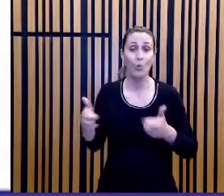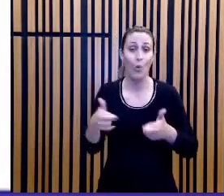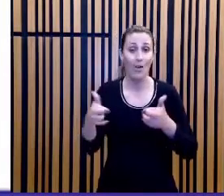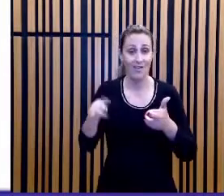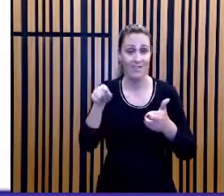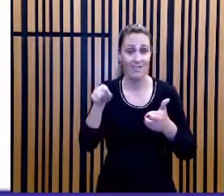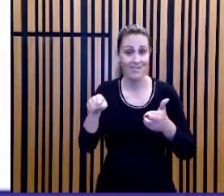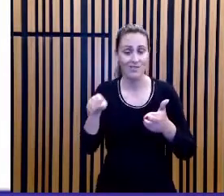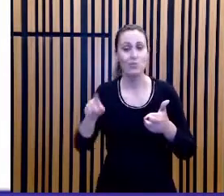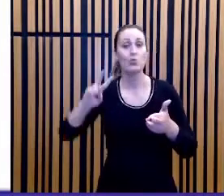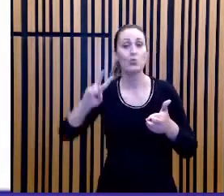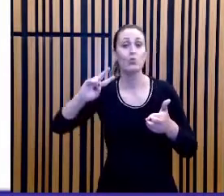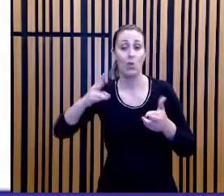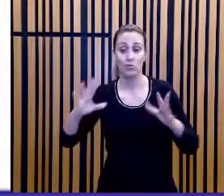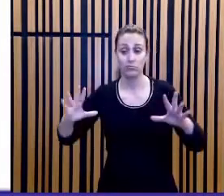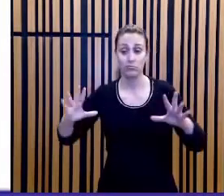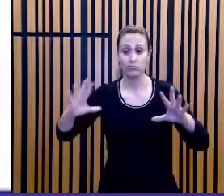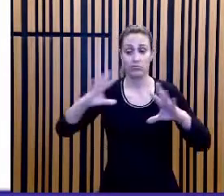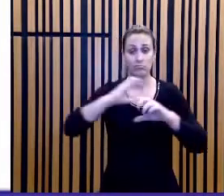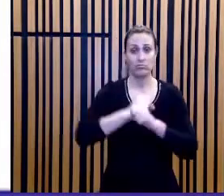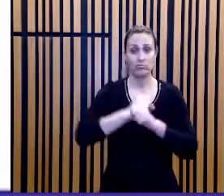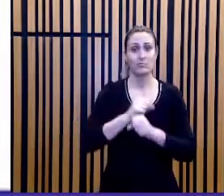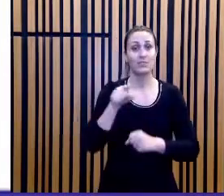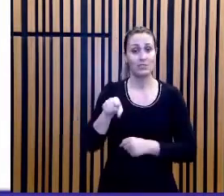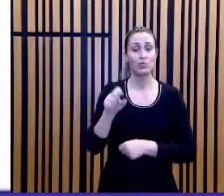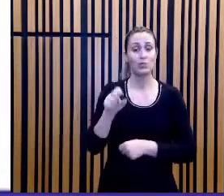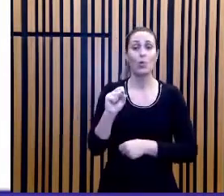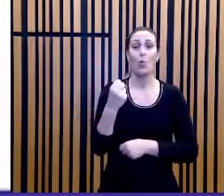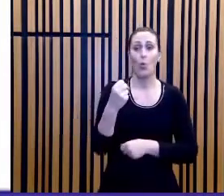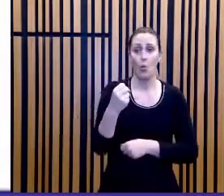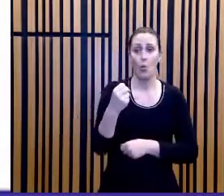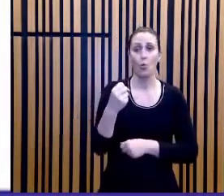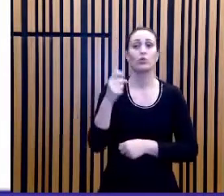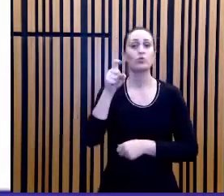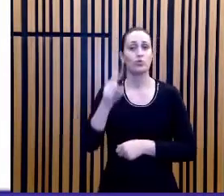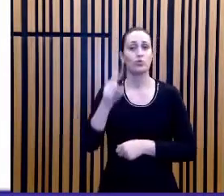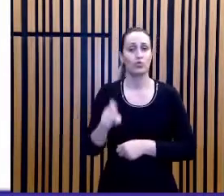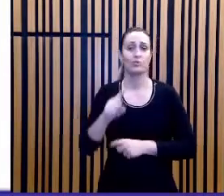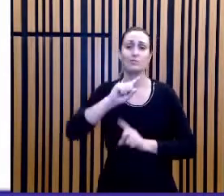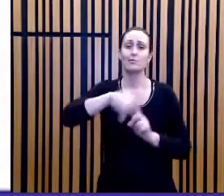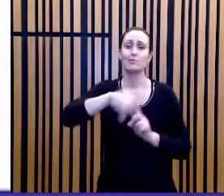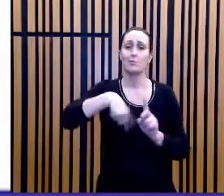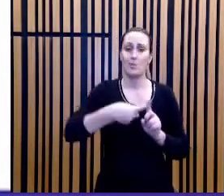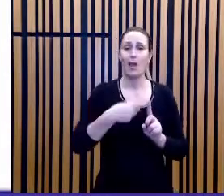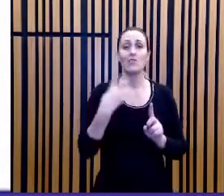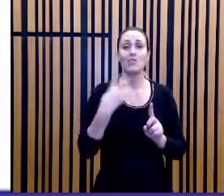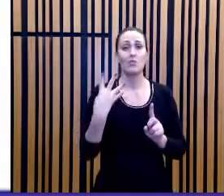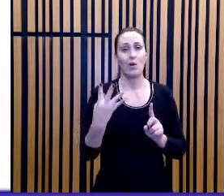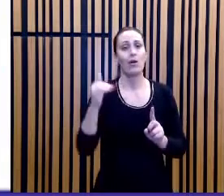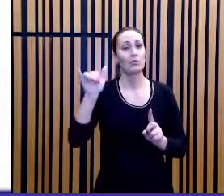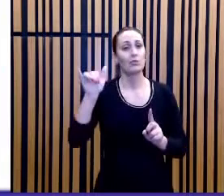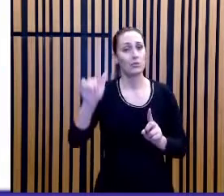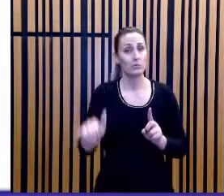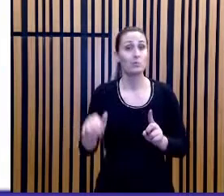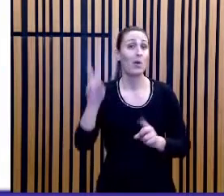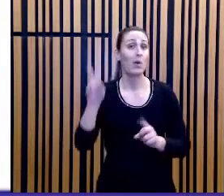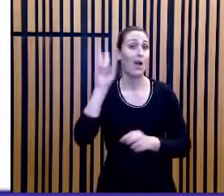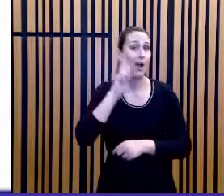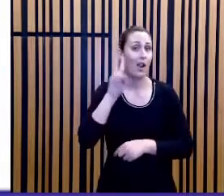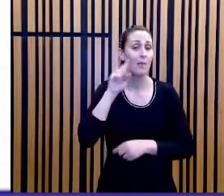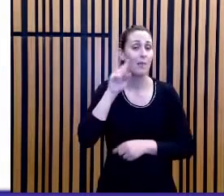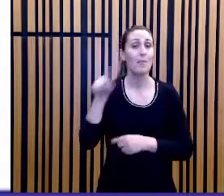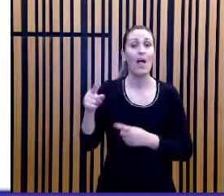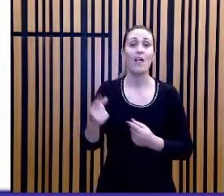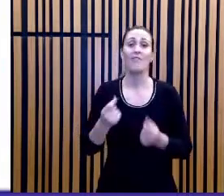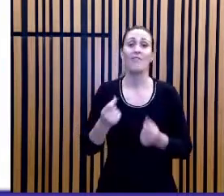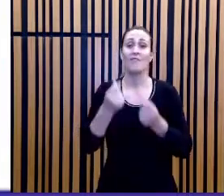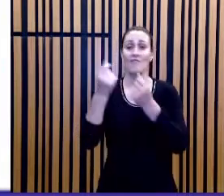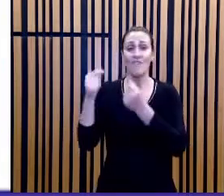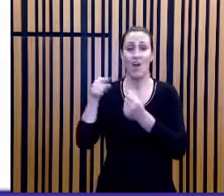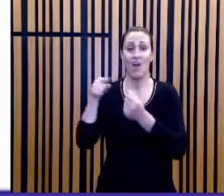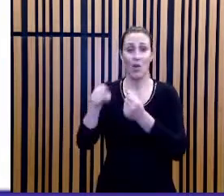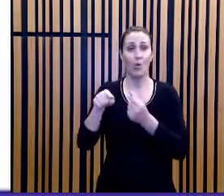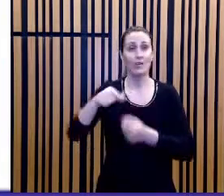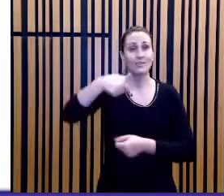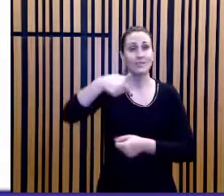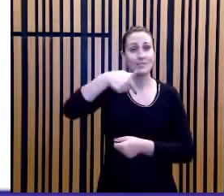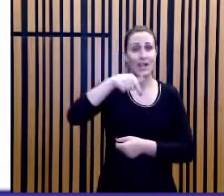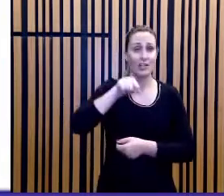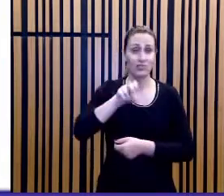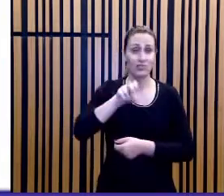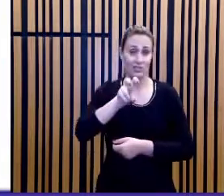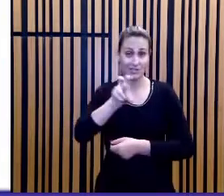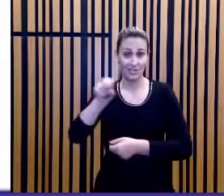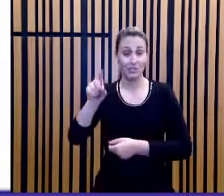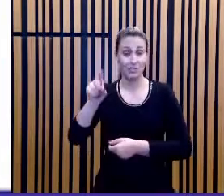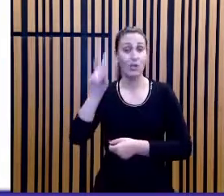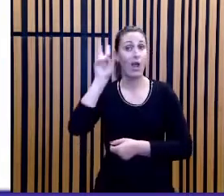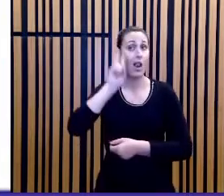2. Se o custo total do cercamento é 8X mais 4Y, você lembra, são R 7.500 para cercar o terreno todo. O que significa